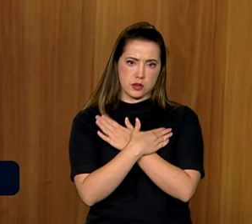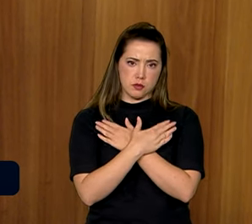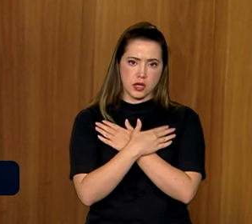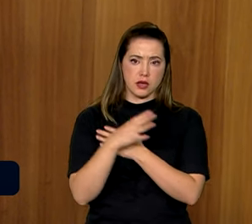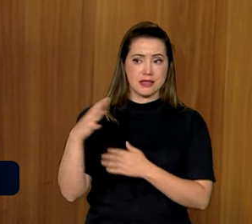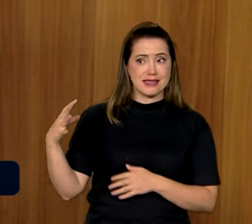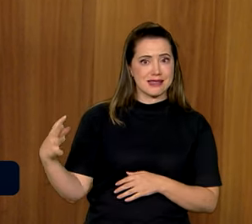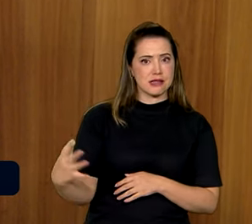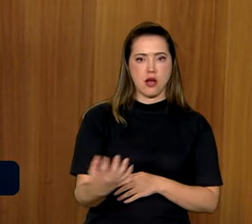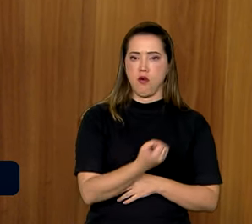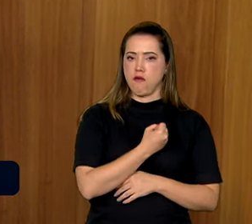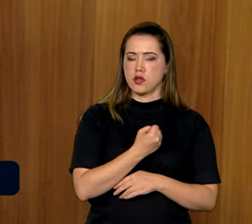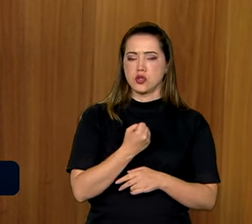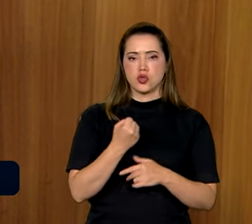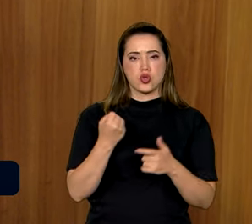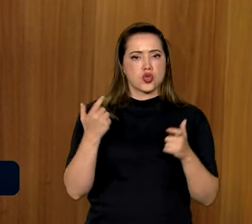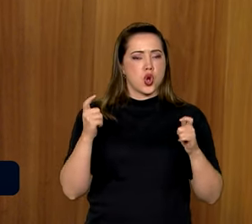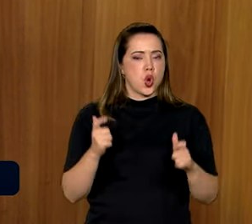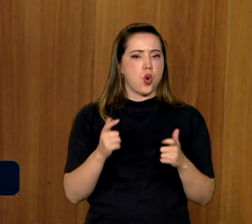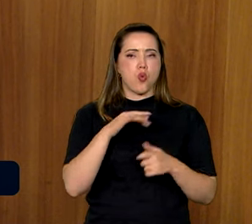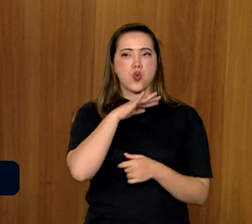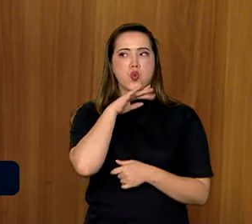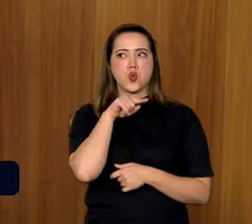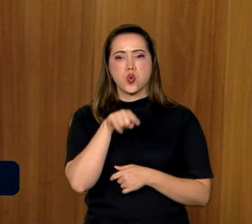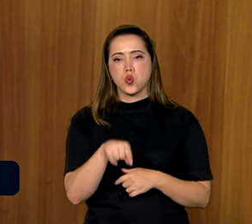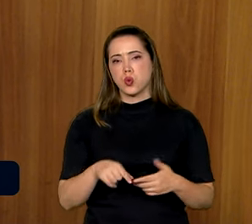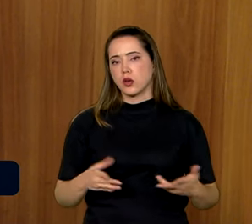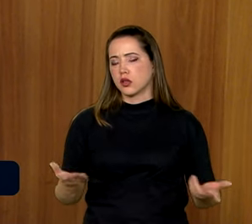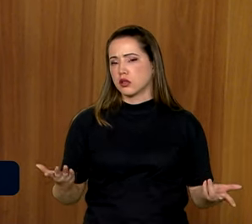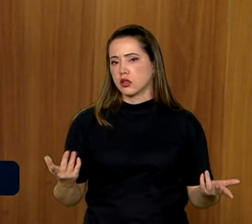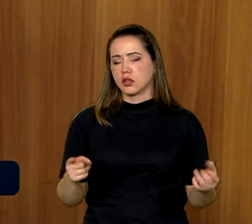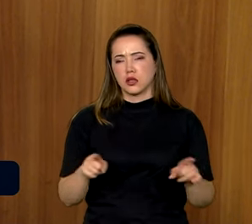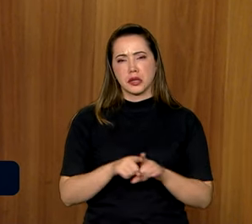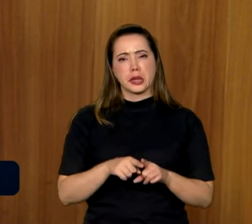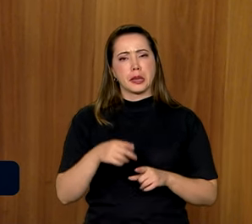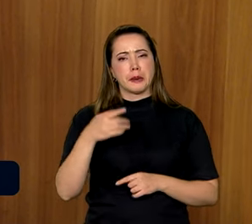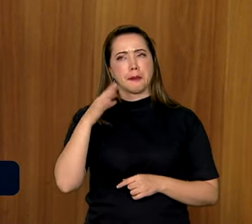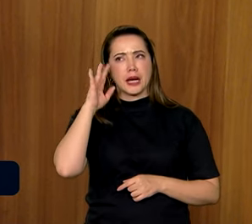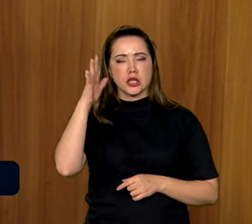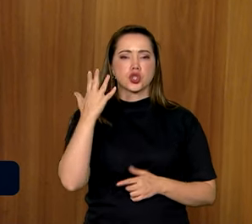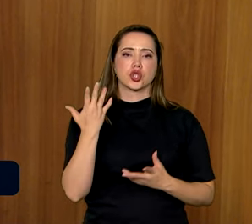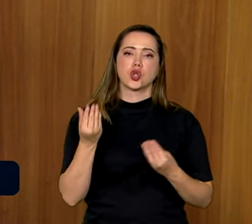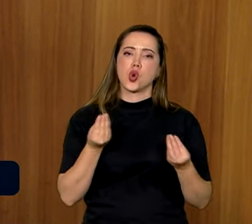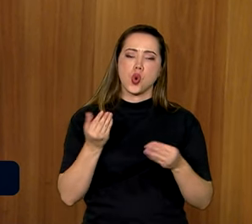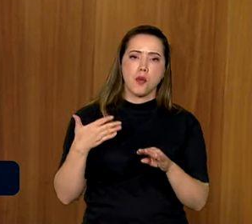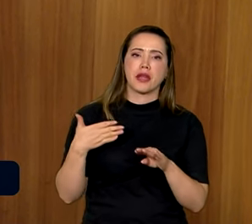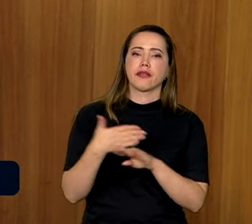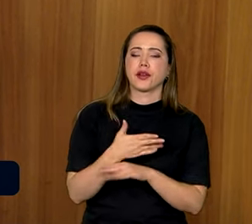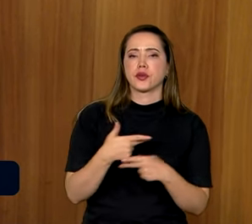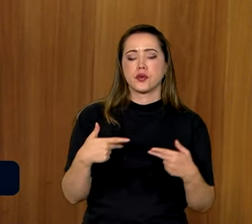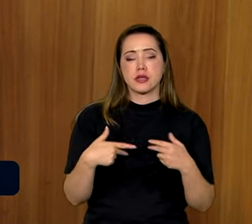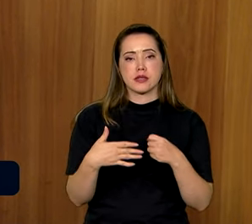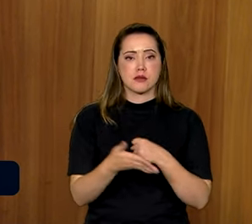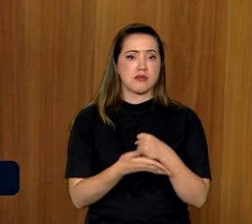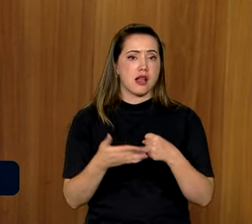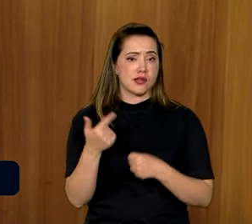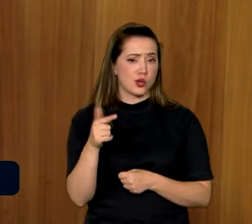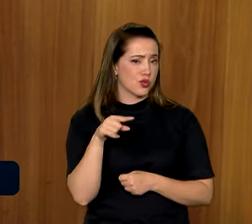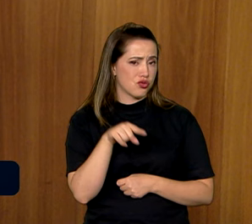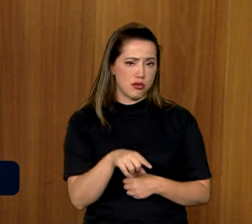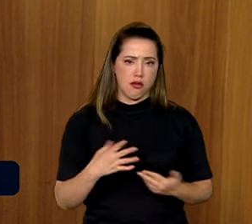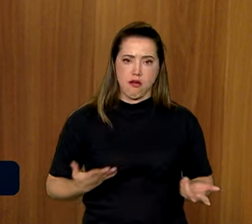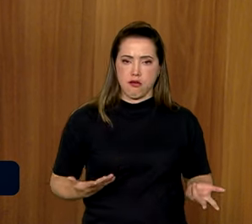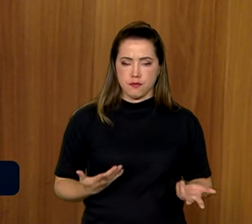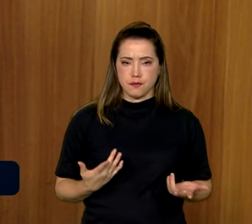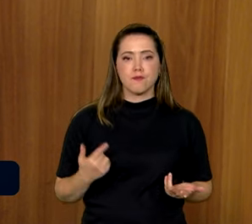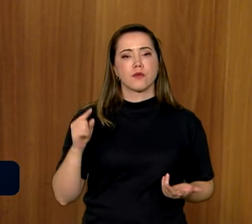situações muito precárias dentro dessa terra indígena, imagina a parte de infraestrutura, de acesso a serviços básicos, é muito limitada, então